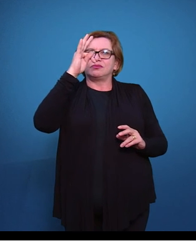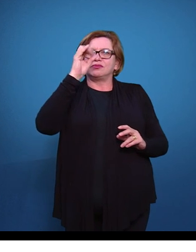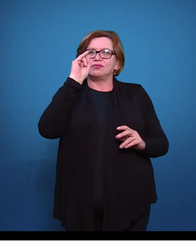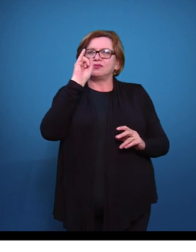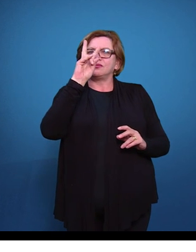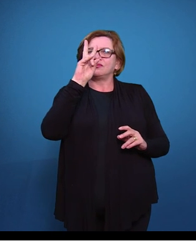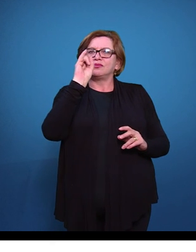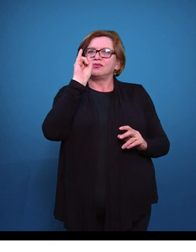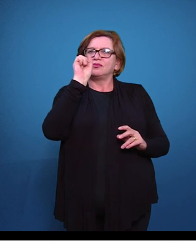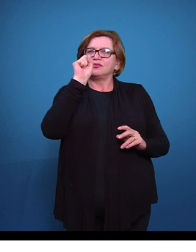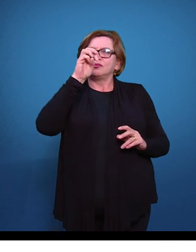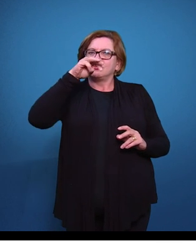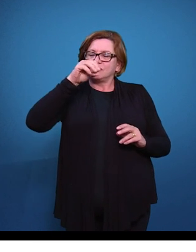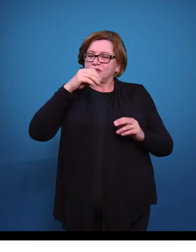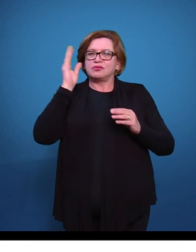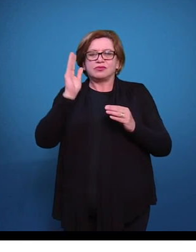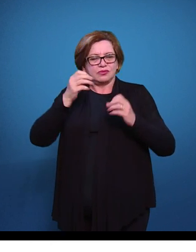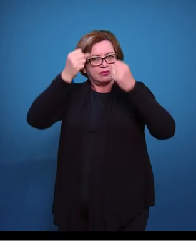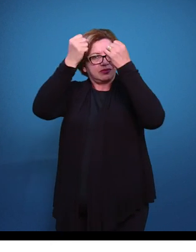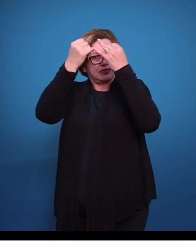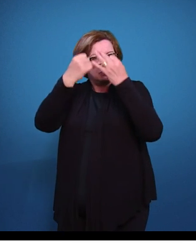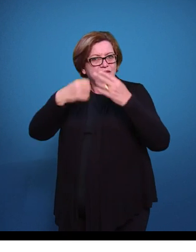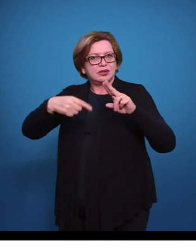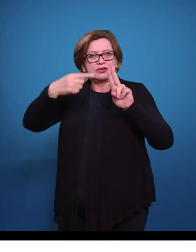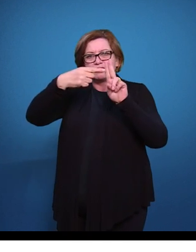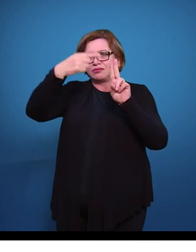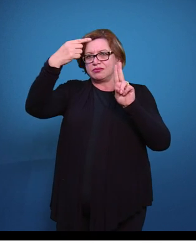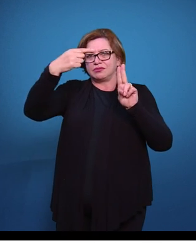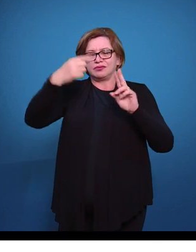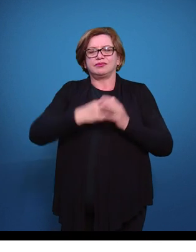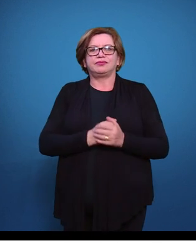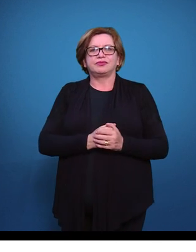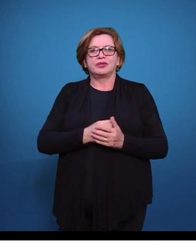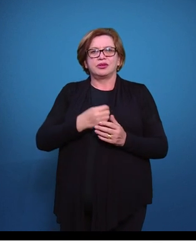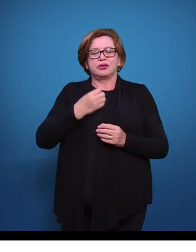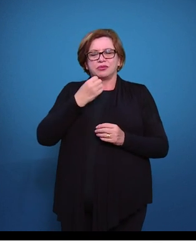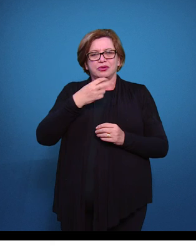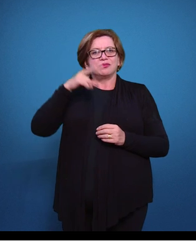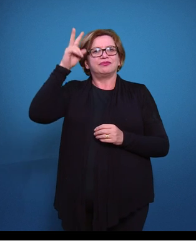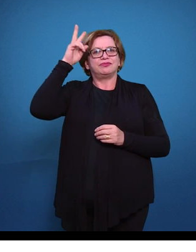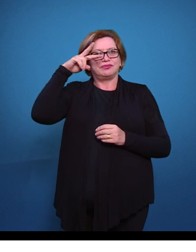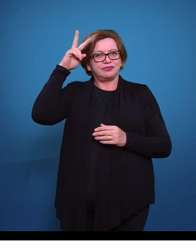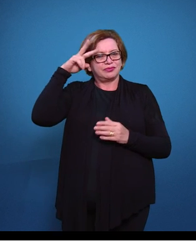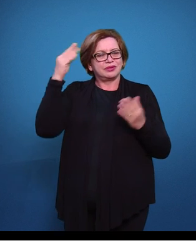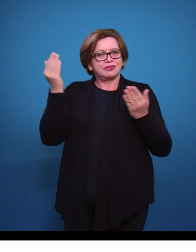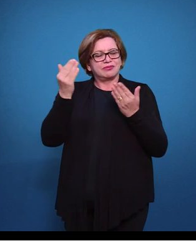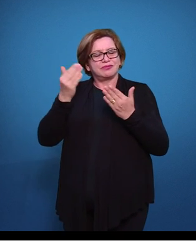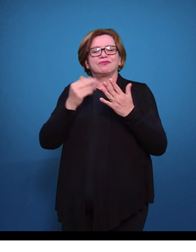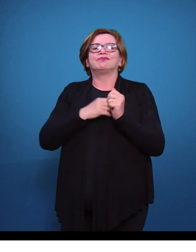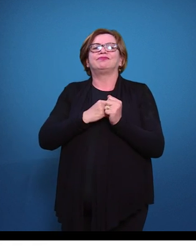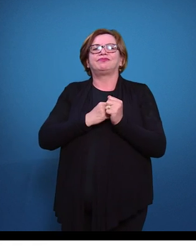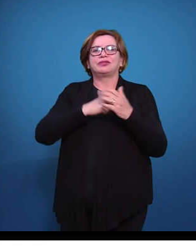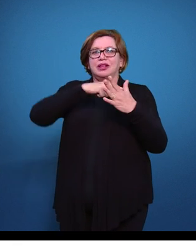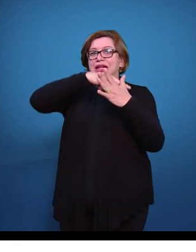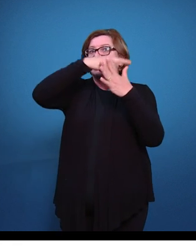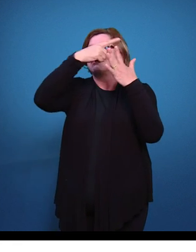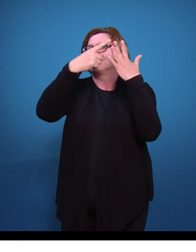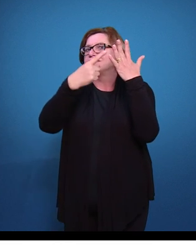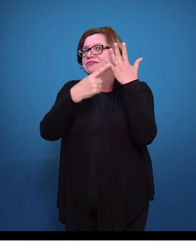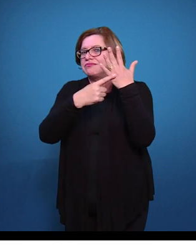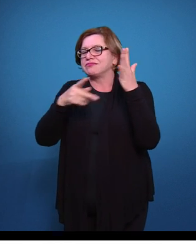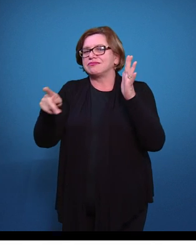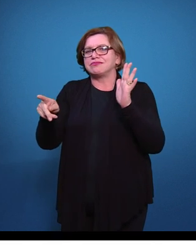discutimos na unidade 1 dessa nossa disciplina. Bom, então, retomando, nós tratamos nesta videoaula sobre as cinco